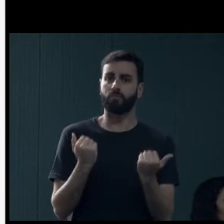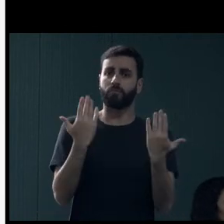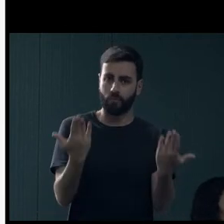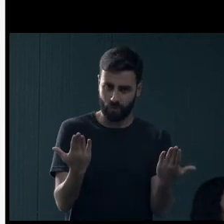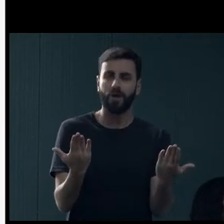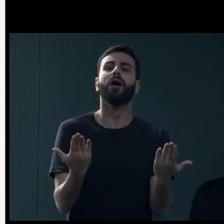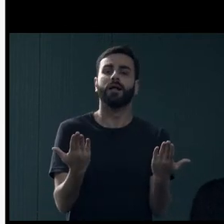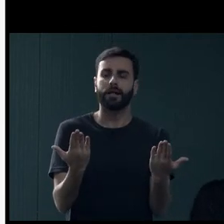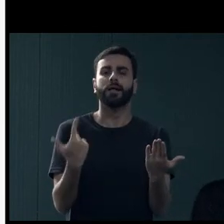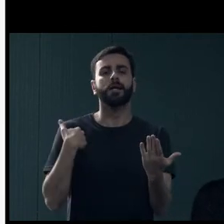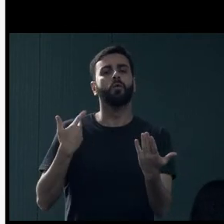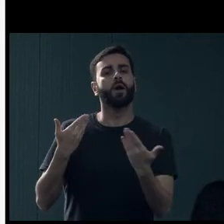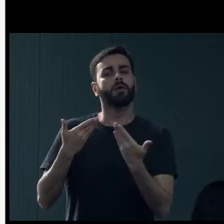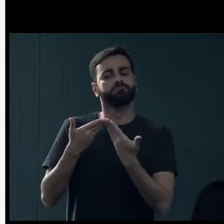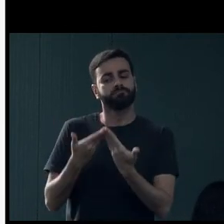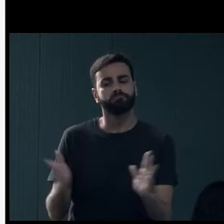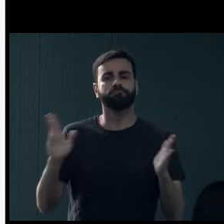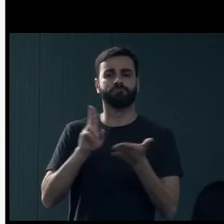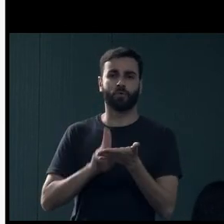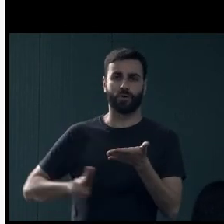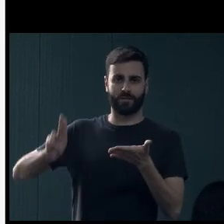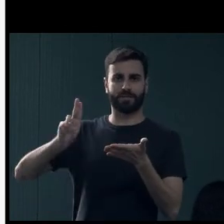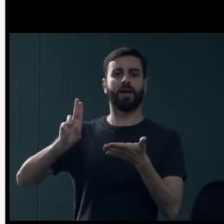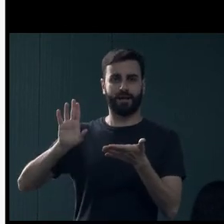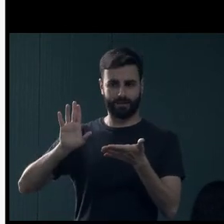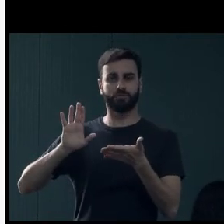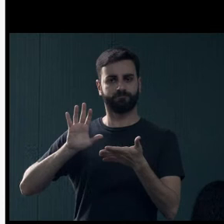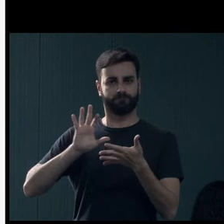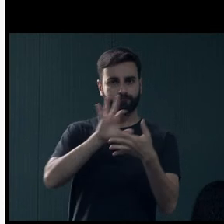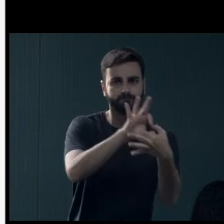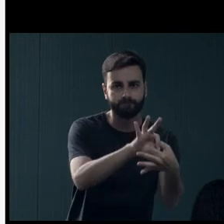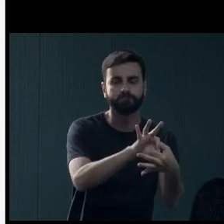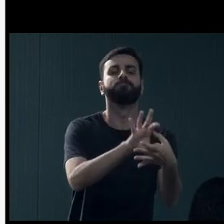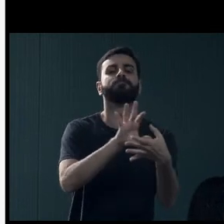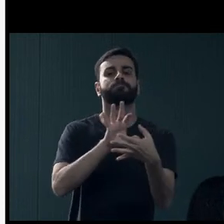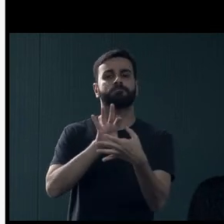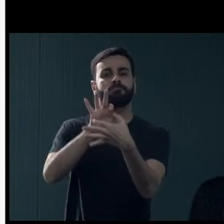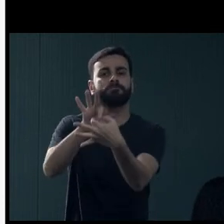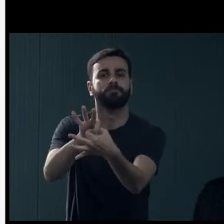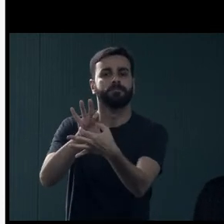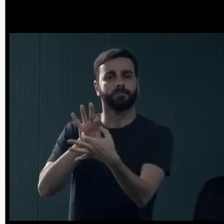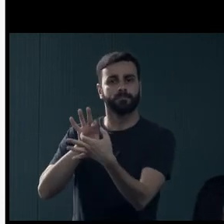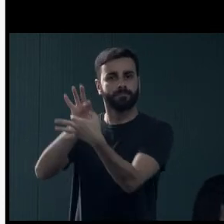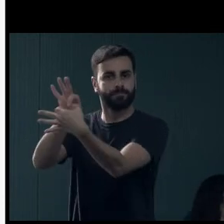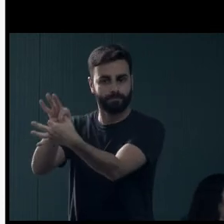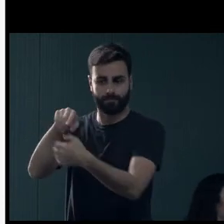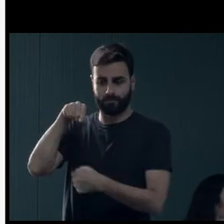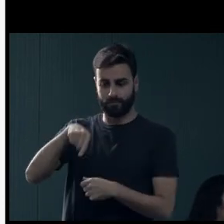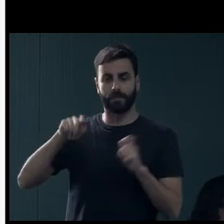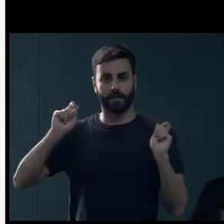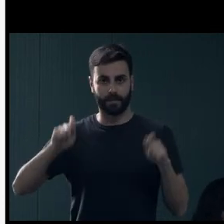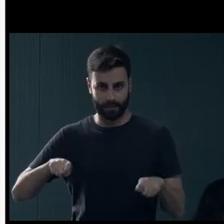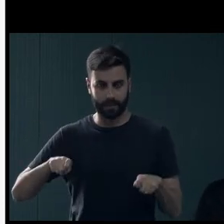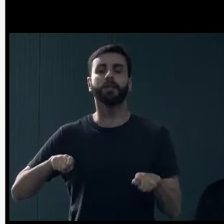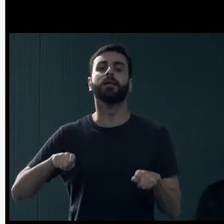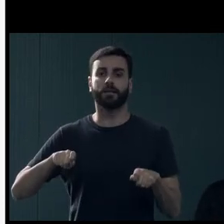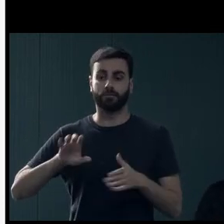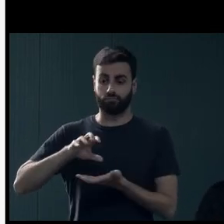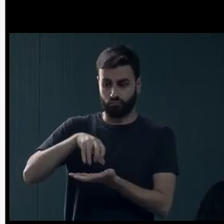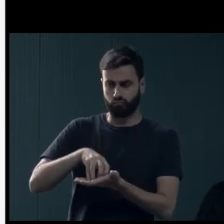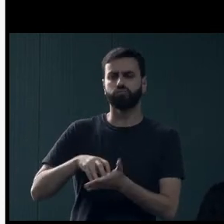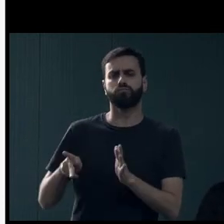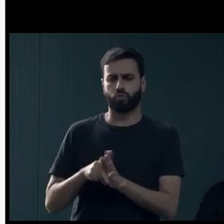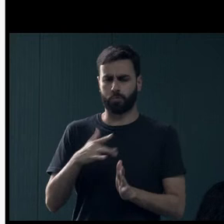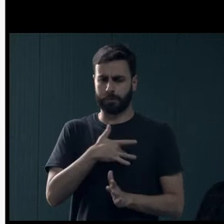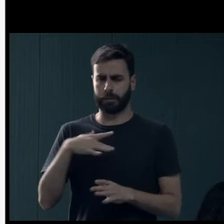A minha fala vai muito nessa linha, que a Universidade Federal de Viçosa tem um diferencial de possuir uma divisão de saúde na